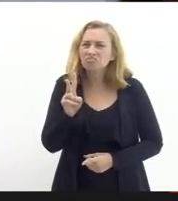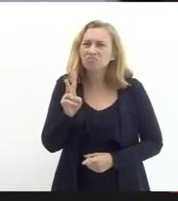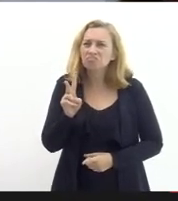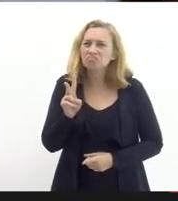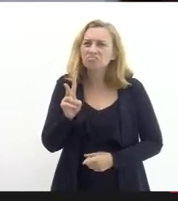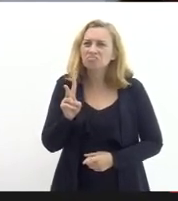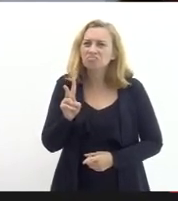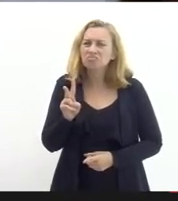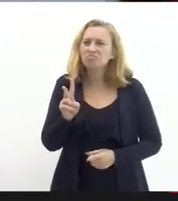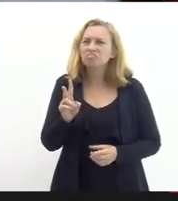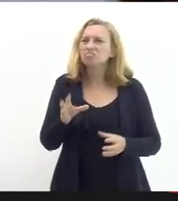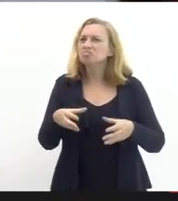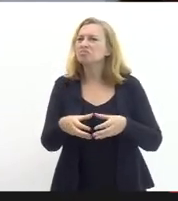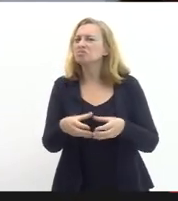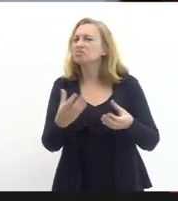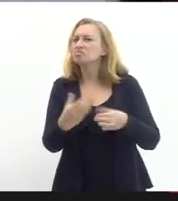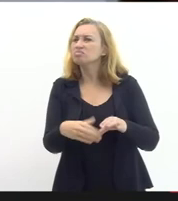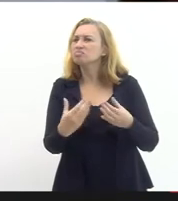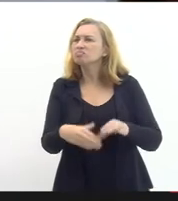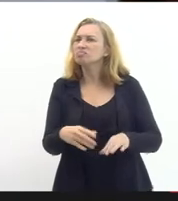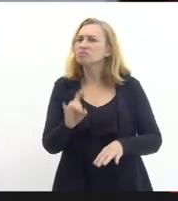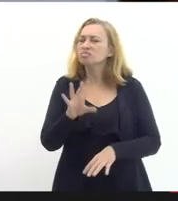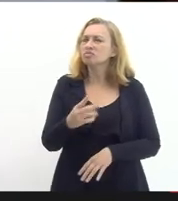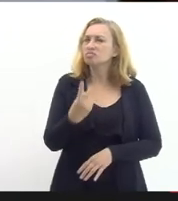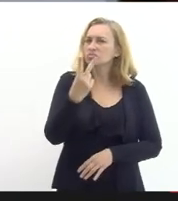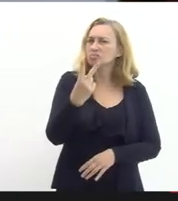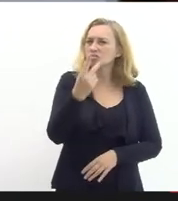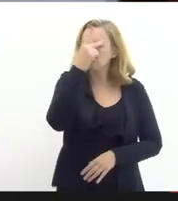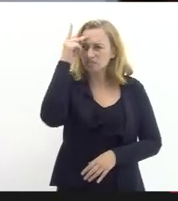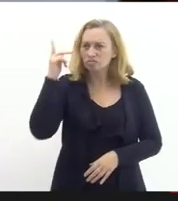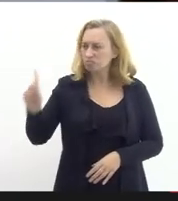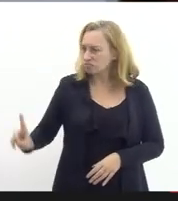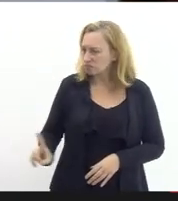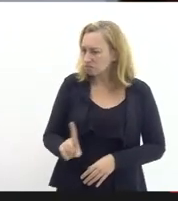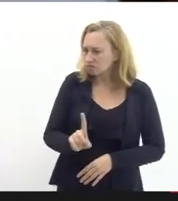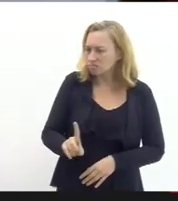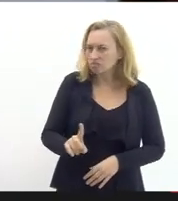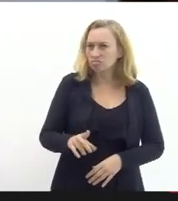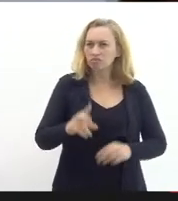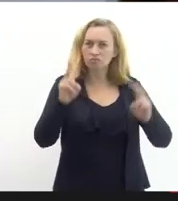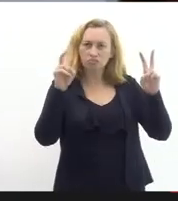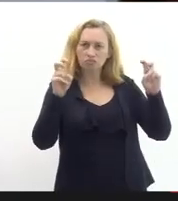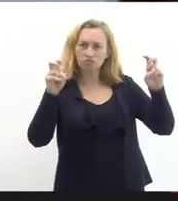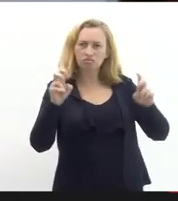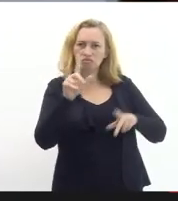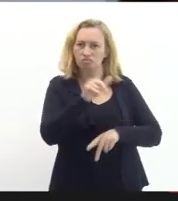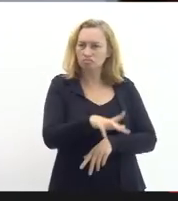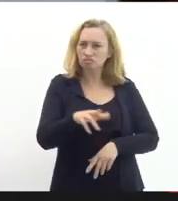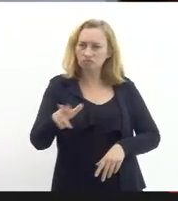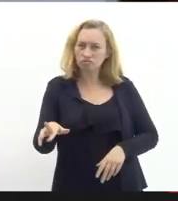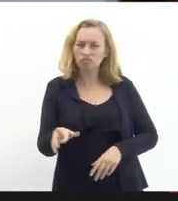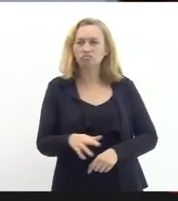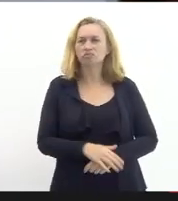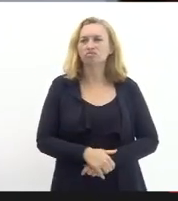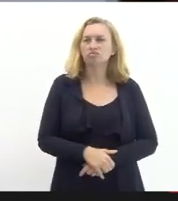concursados eu atendi a dois concursados que vieram tratar questões individuais para saber de suas situações